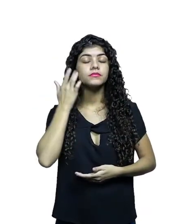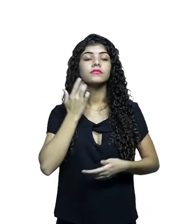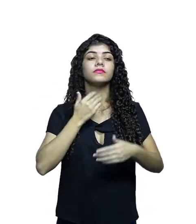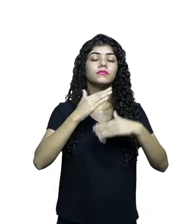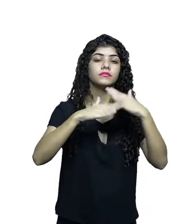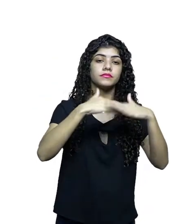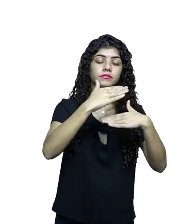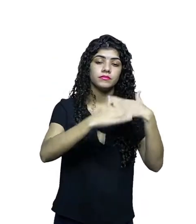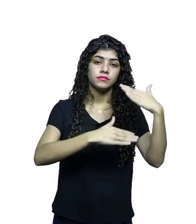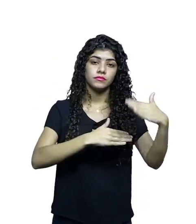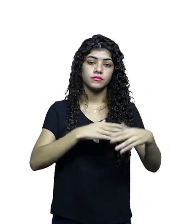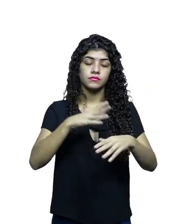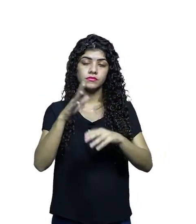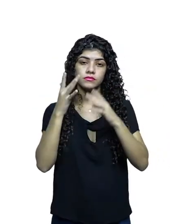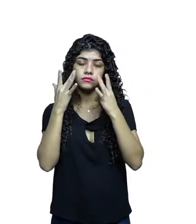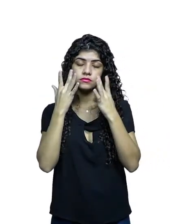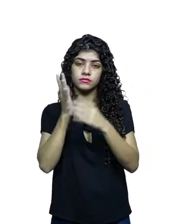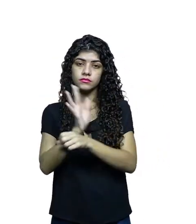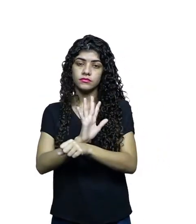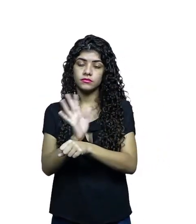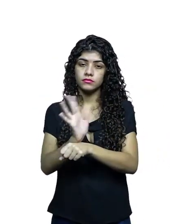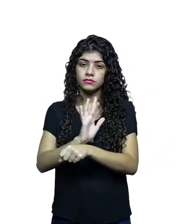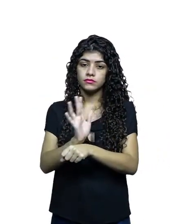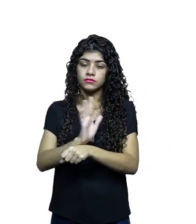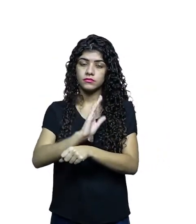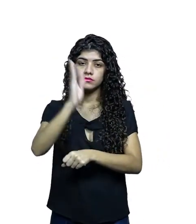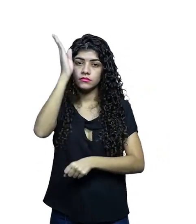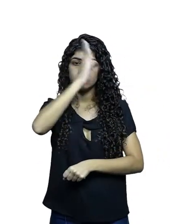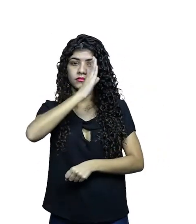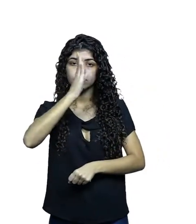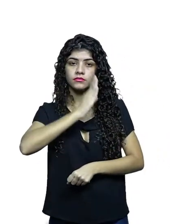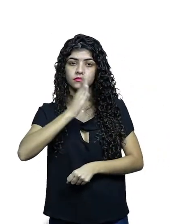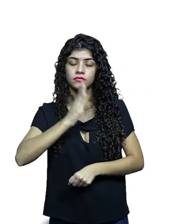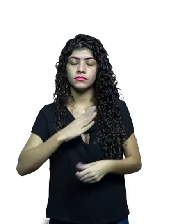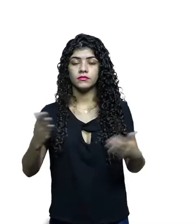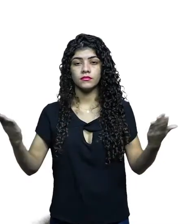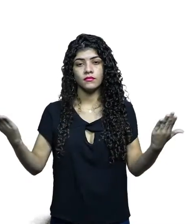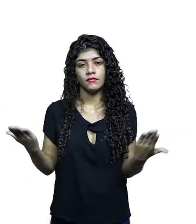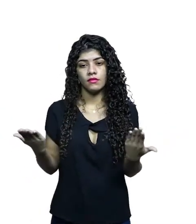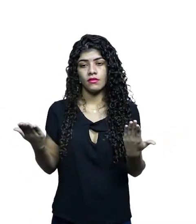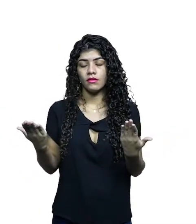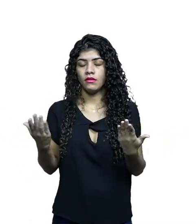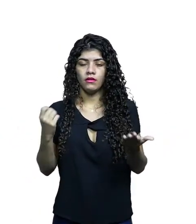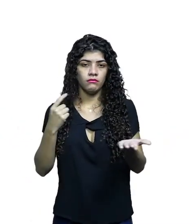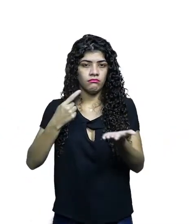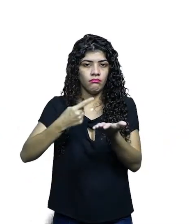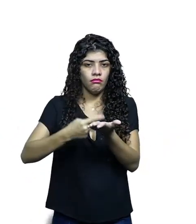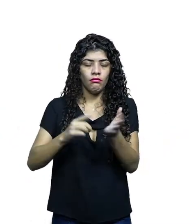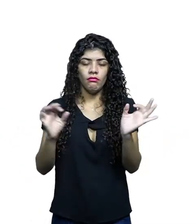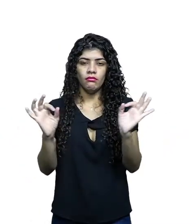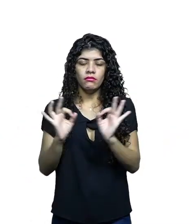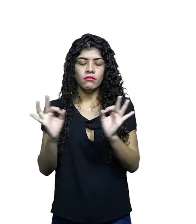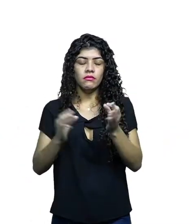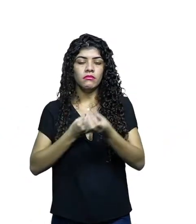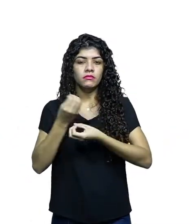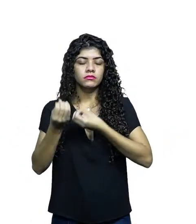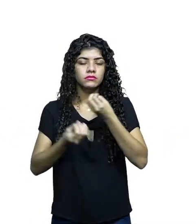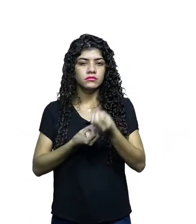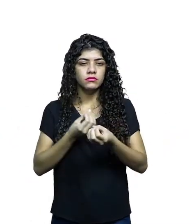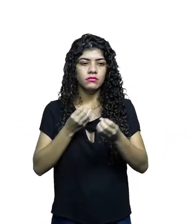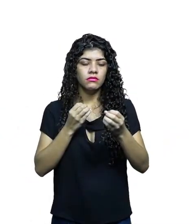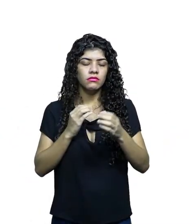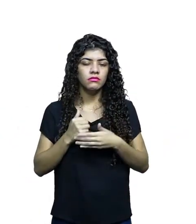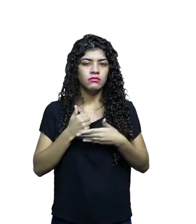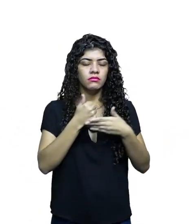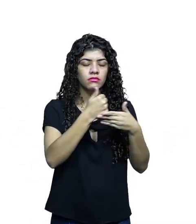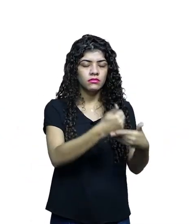desenvolvimento cinematográfico nacional e que, no momento, ainda não está totalmente fechado como essa contribuição